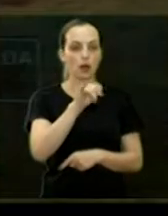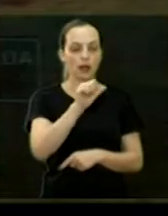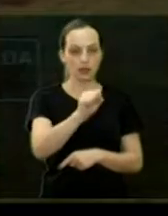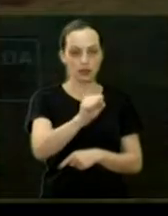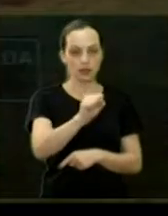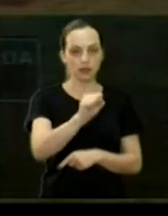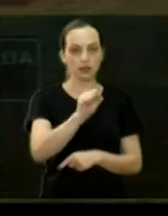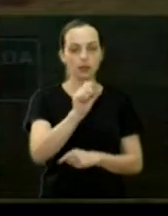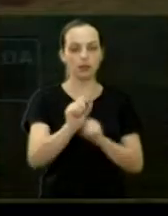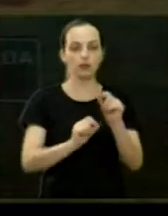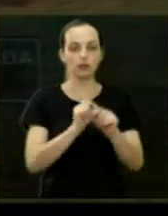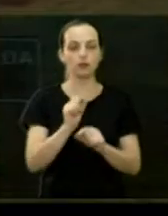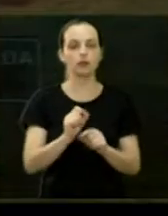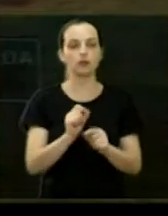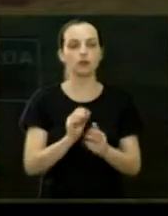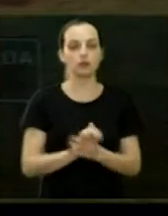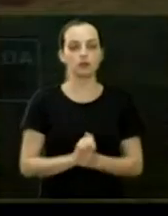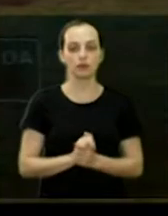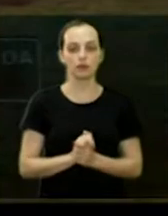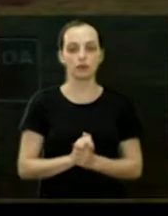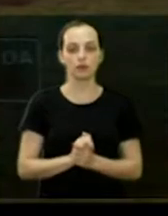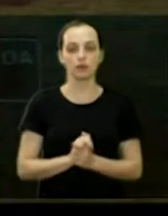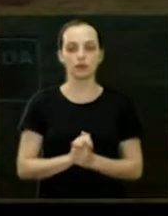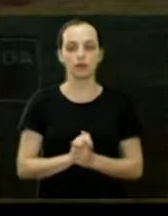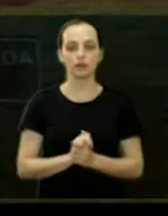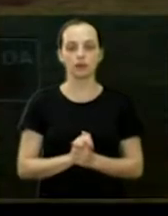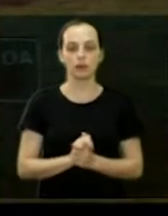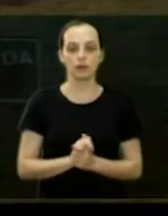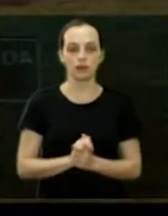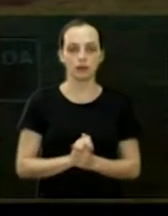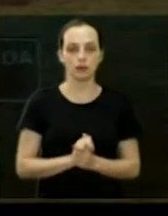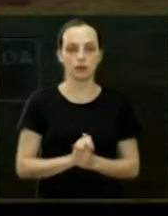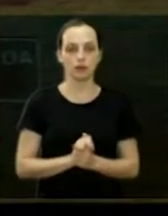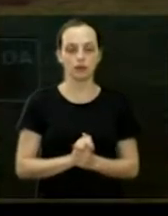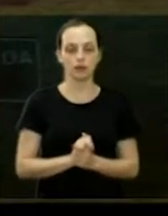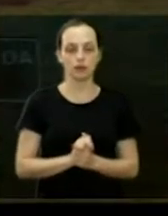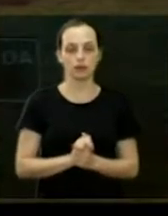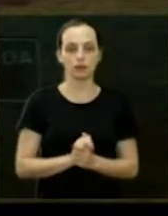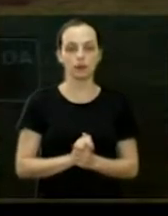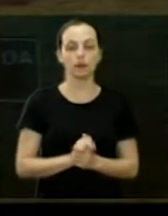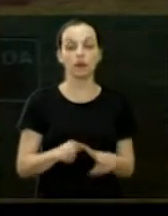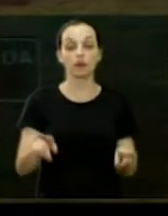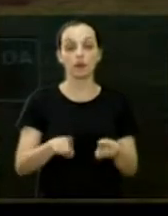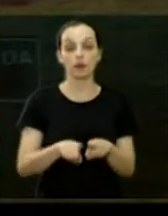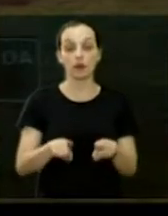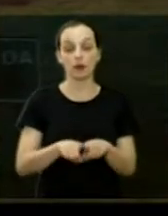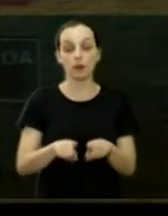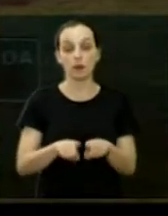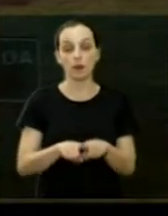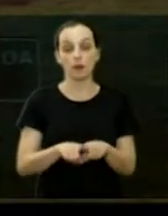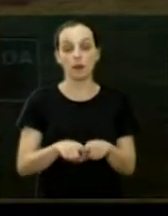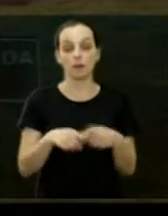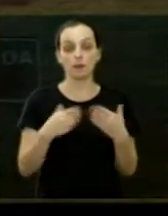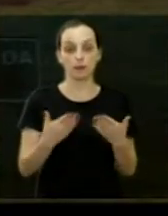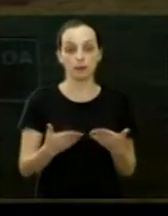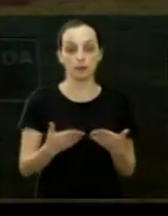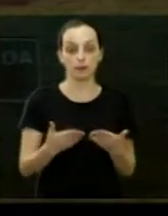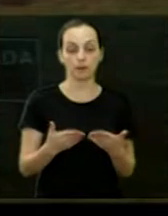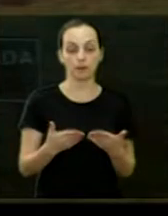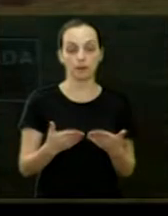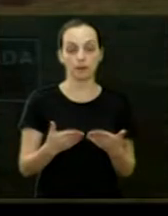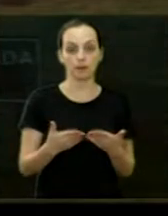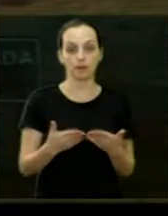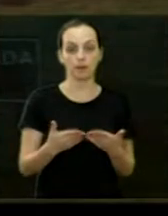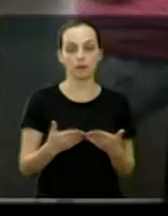Bradópolis, ainda, só para contribuir, ainda